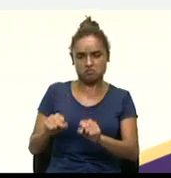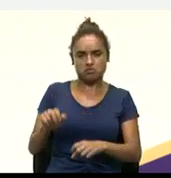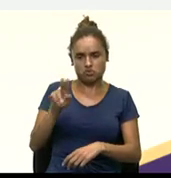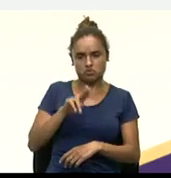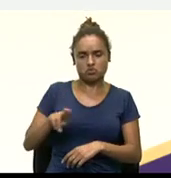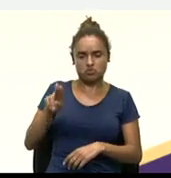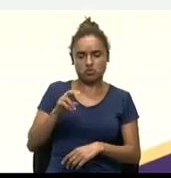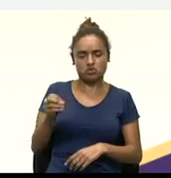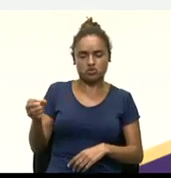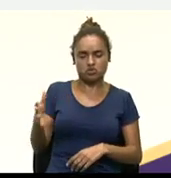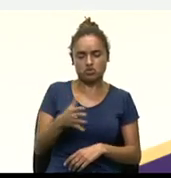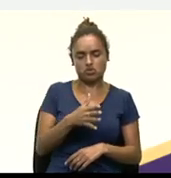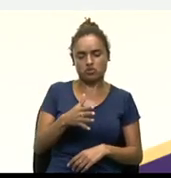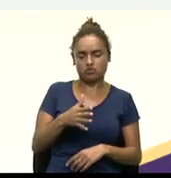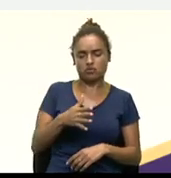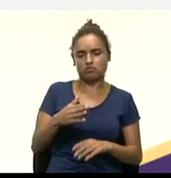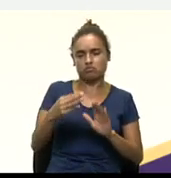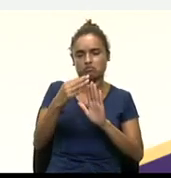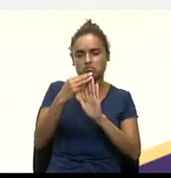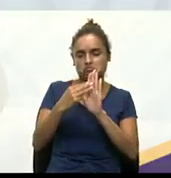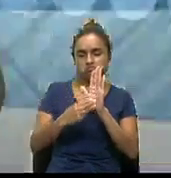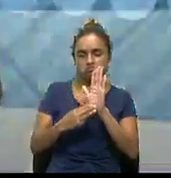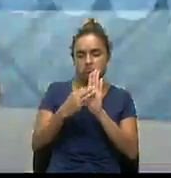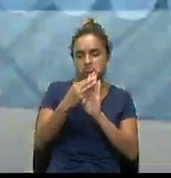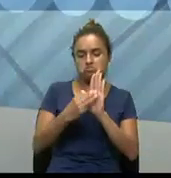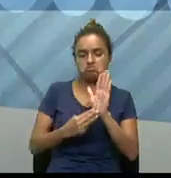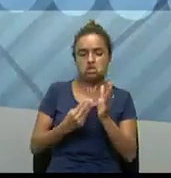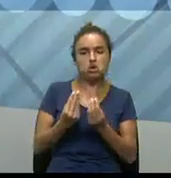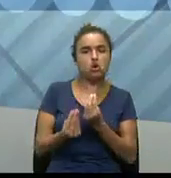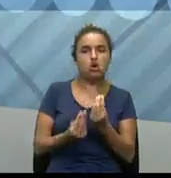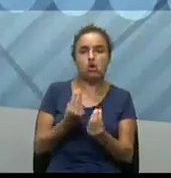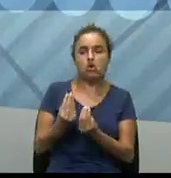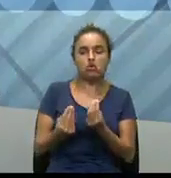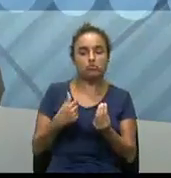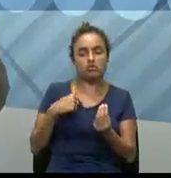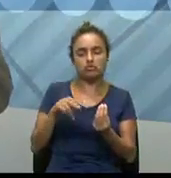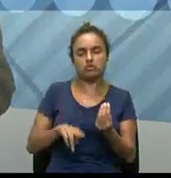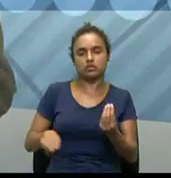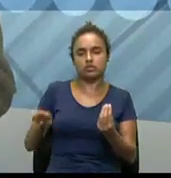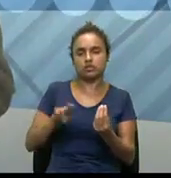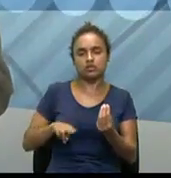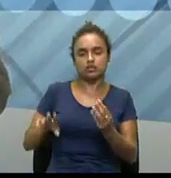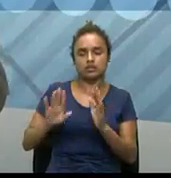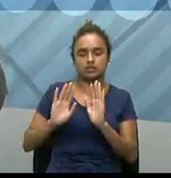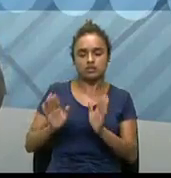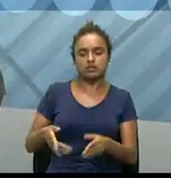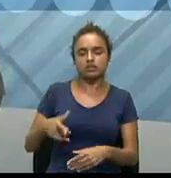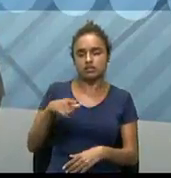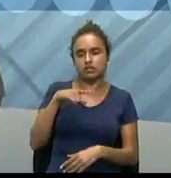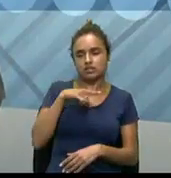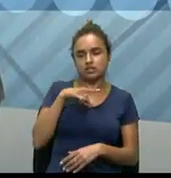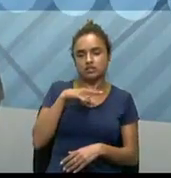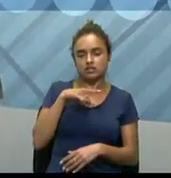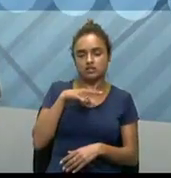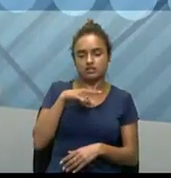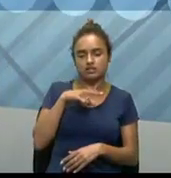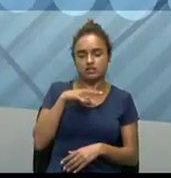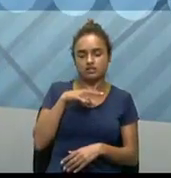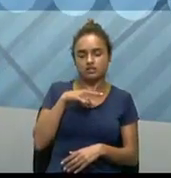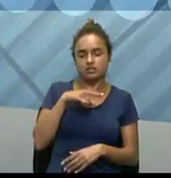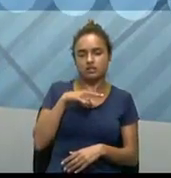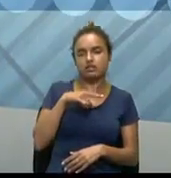modalidade, né? Então, como utilizar? E, de repente, já tem aí, eu não sei se vocês já viram, né? Nos